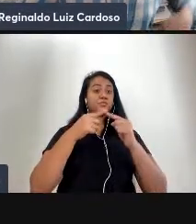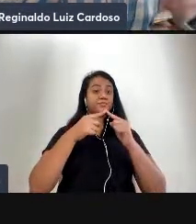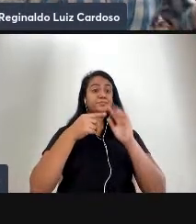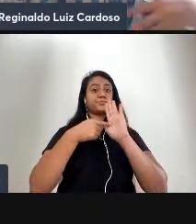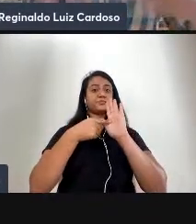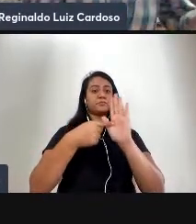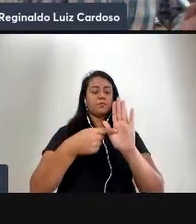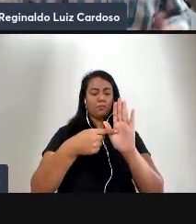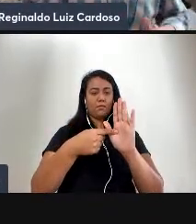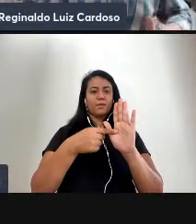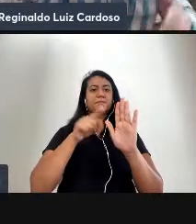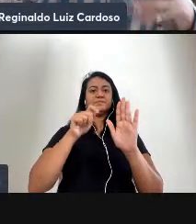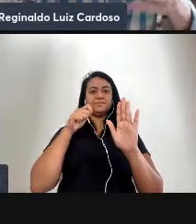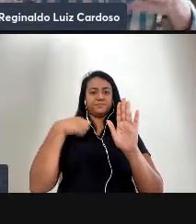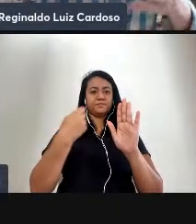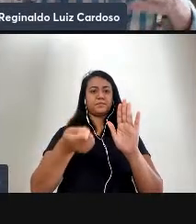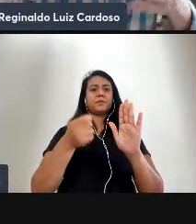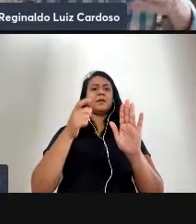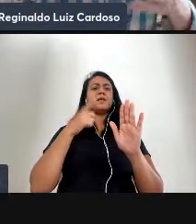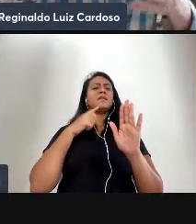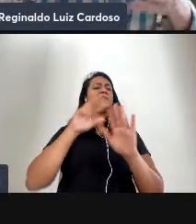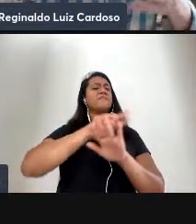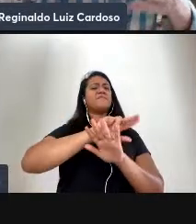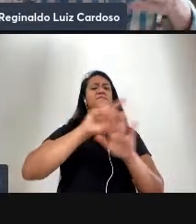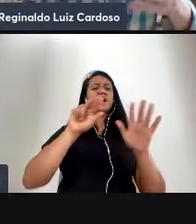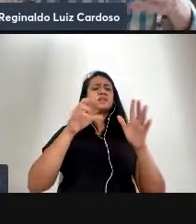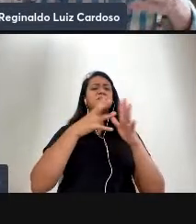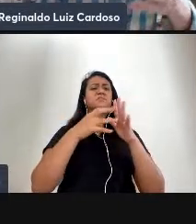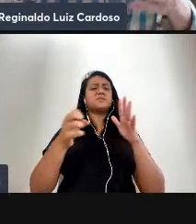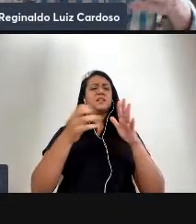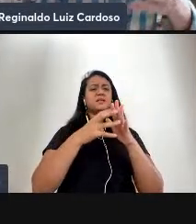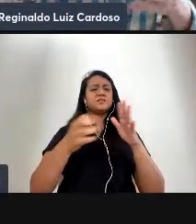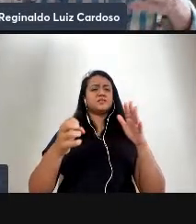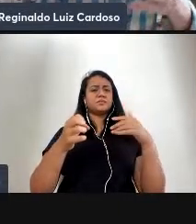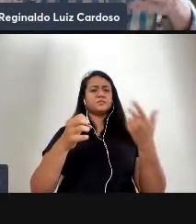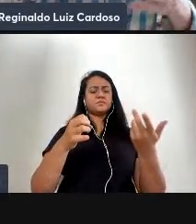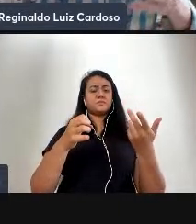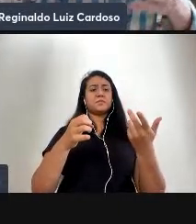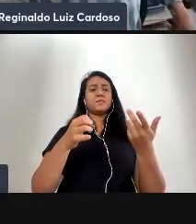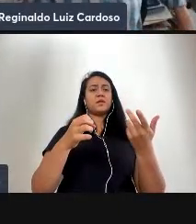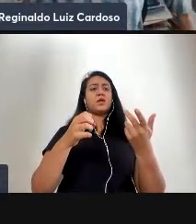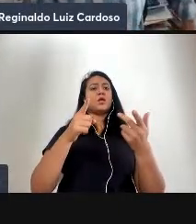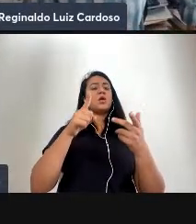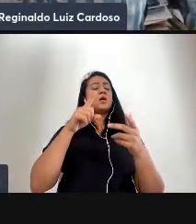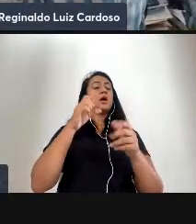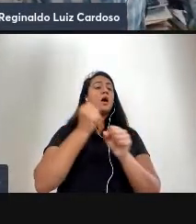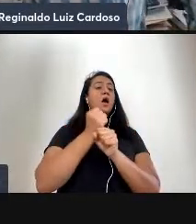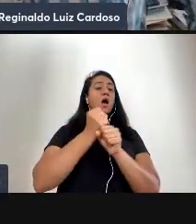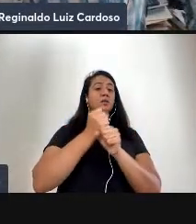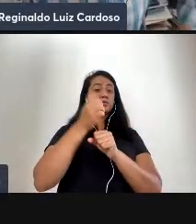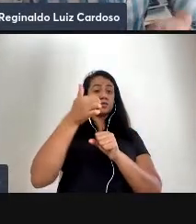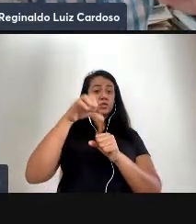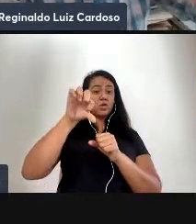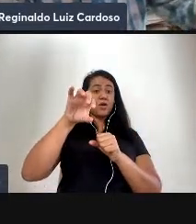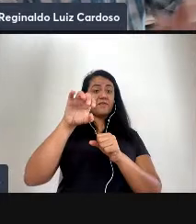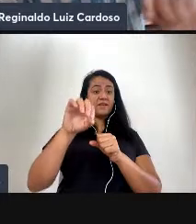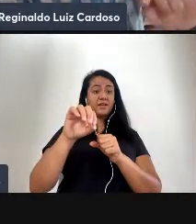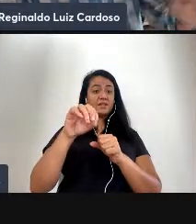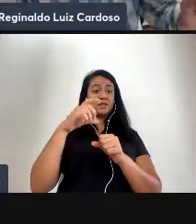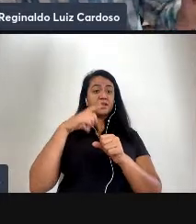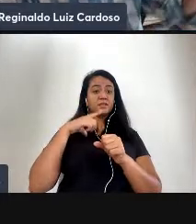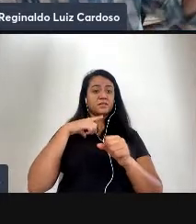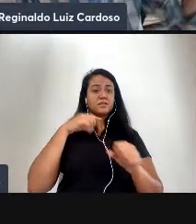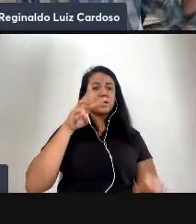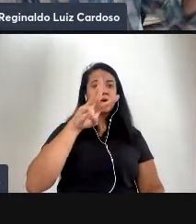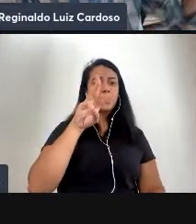e tem várias limitações na década de 90 o We Are The Old já tinha conhecido aquela coisa o We Are The